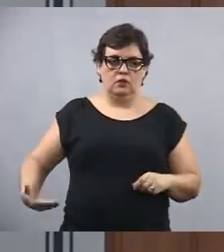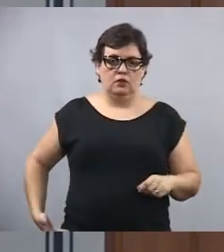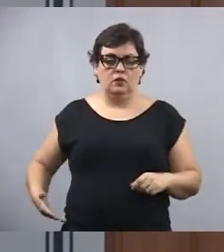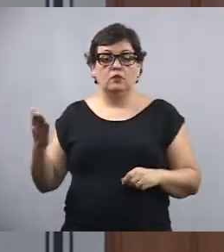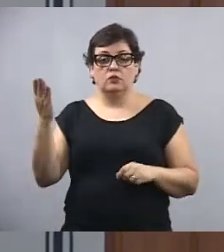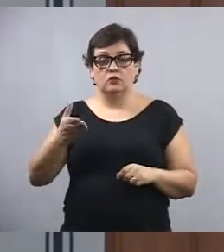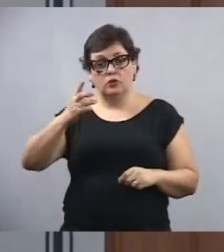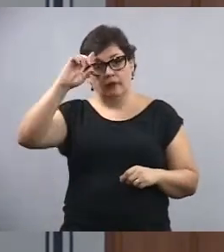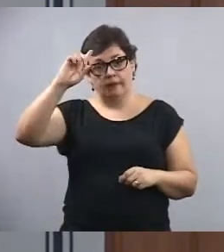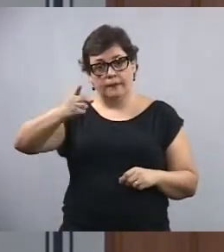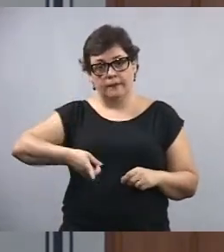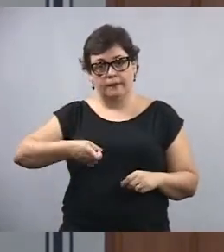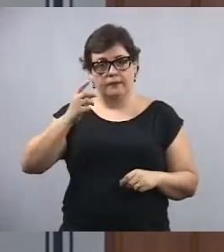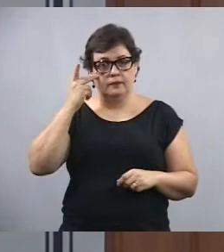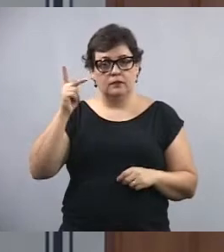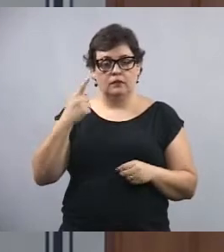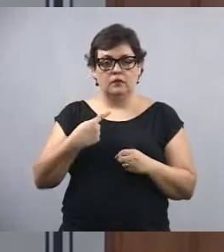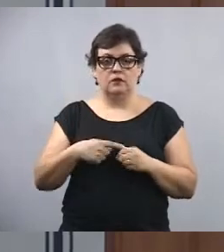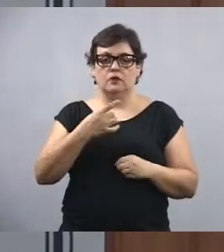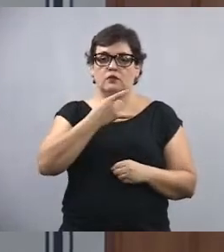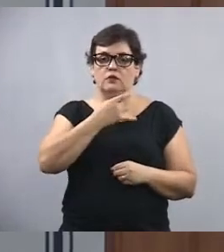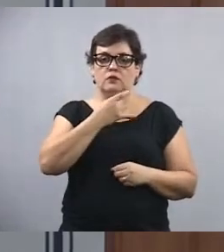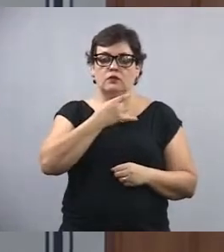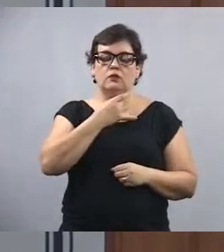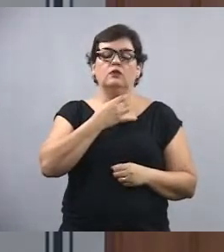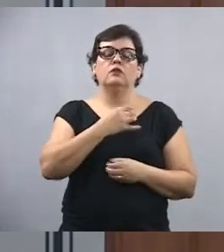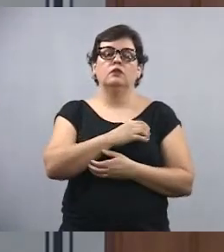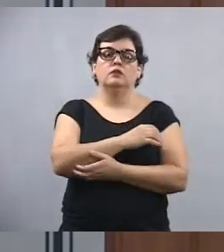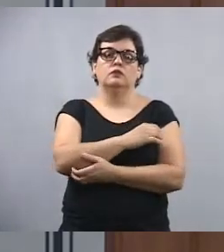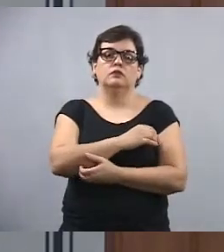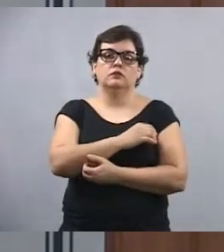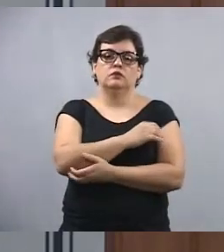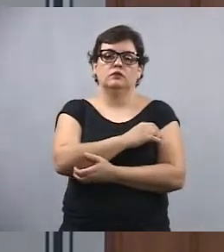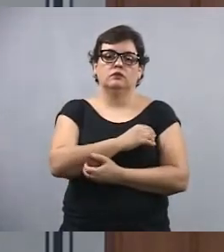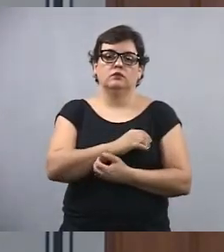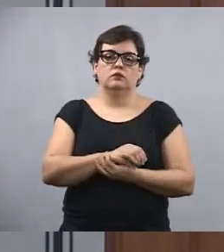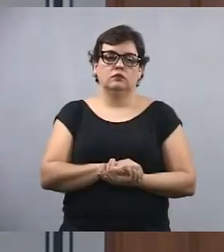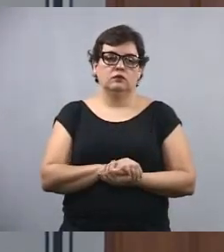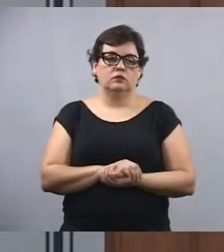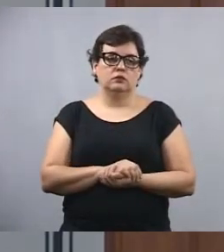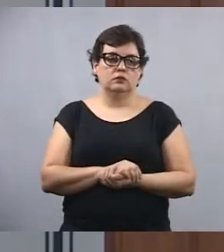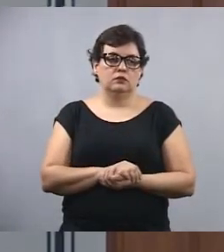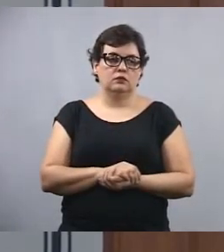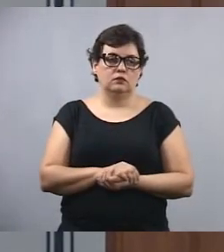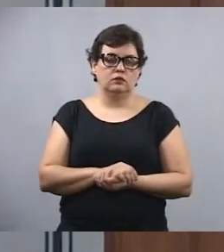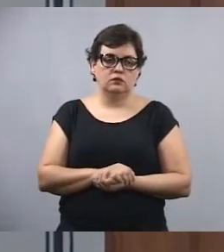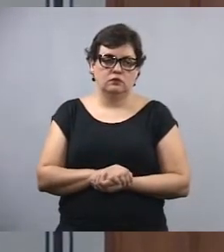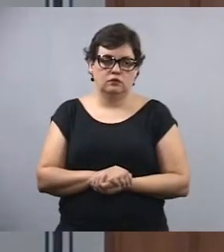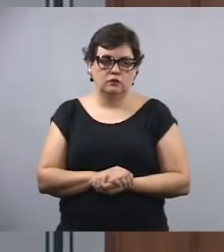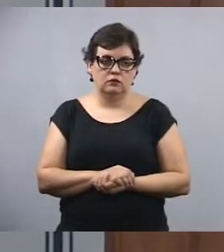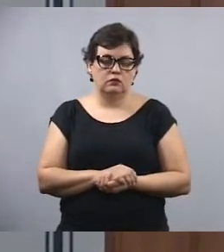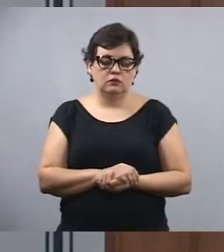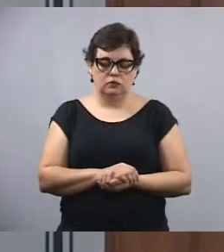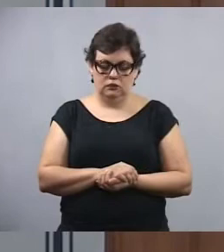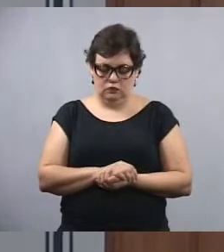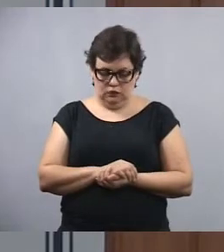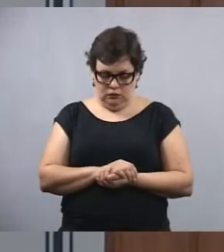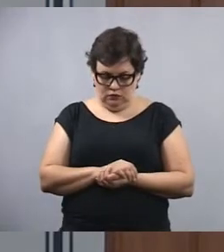já destinou para a cidade de Marília, vereador Marcos Rezende e vereador Marcos Tódio.